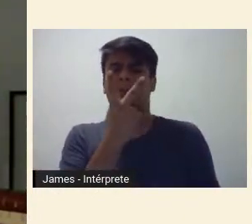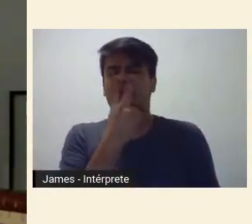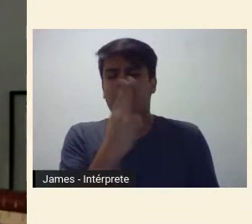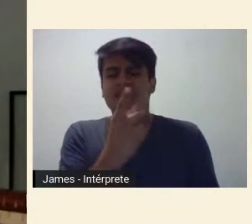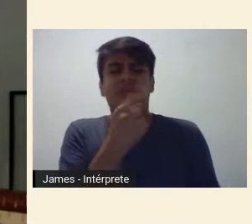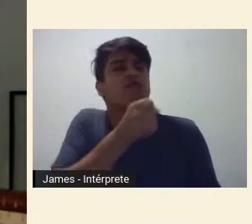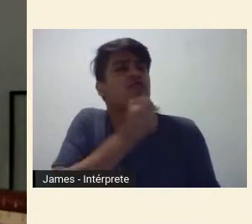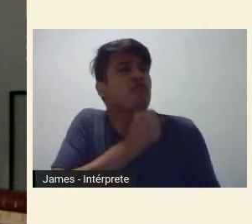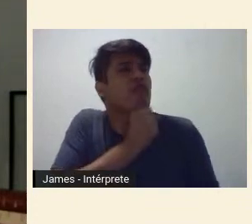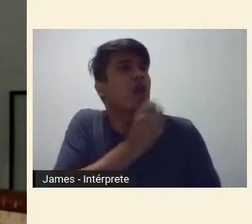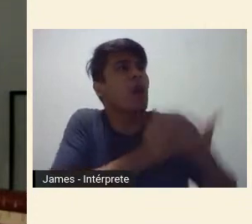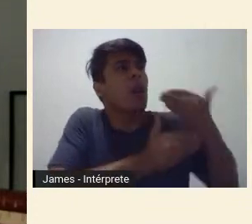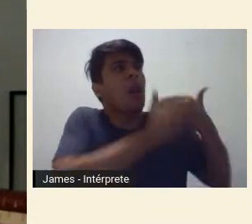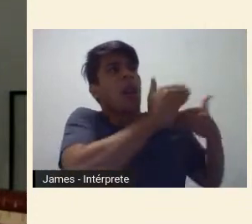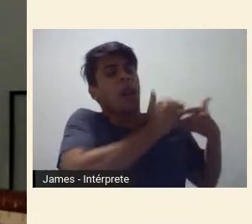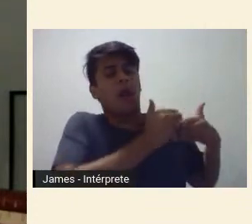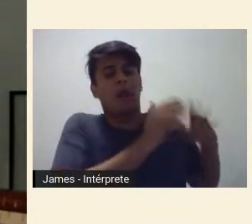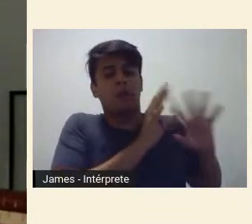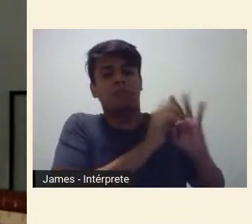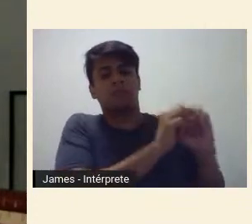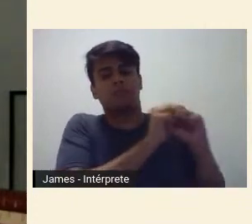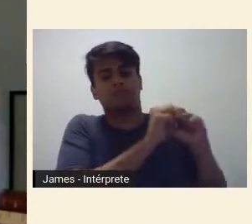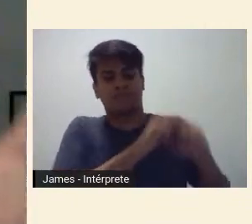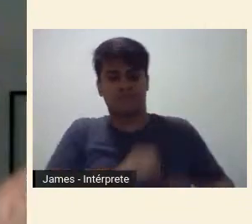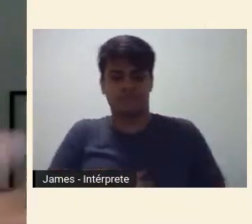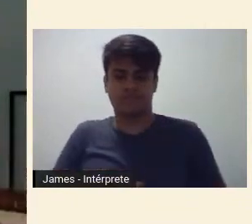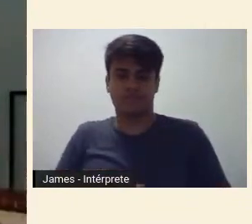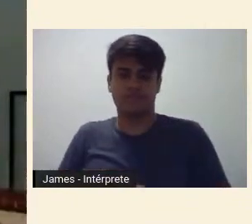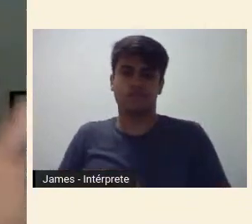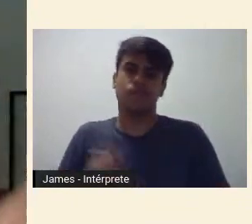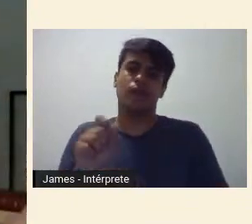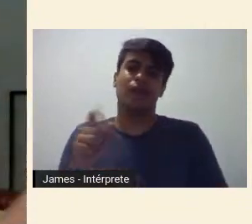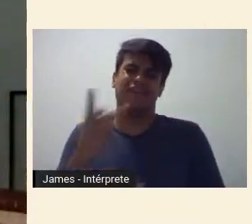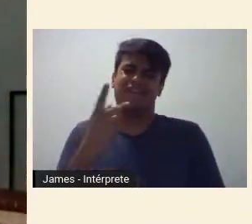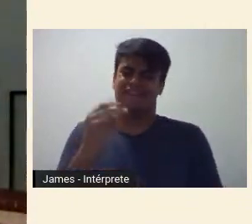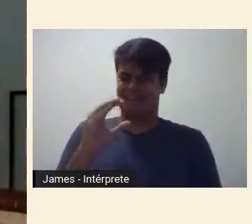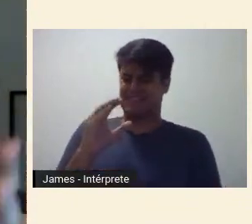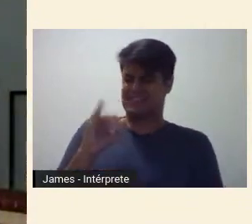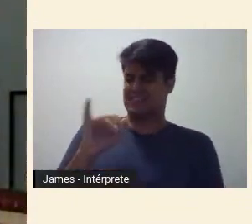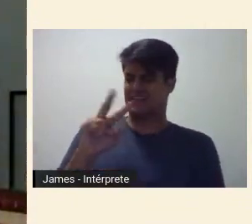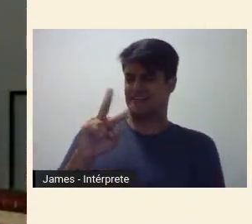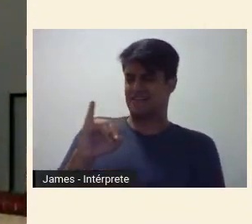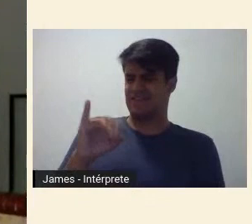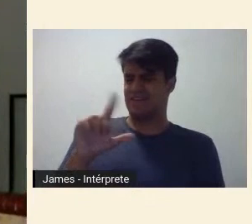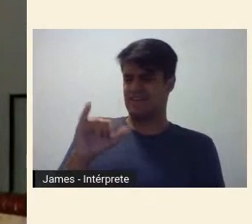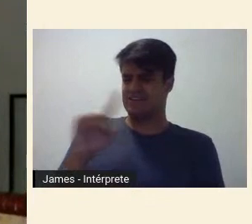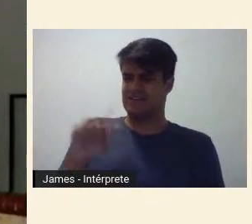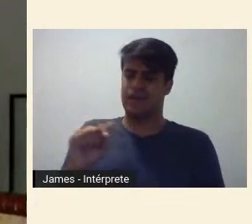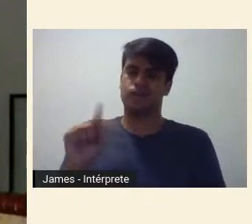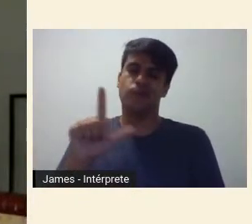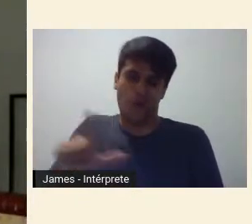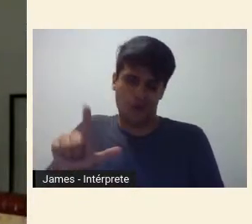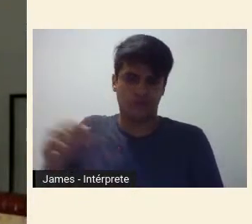Como destaque do primeiro grupo, civilizado, obviamente, nas perspectivas daquele momento, daquele recorte.